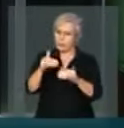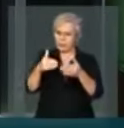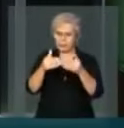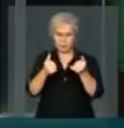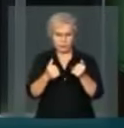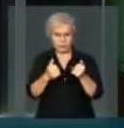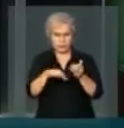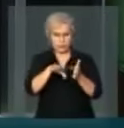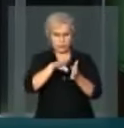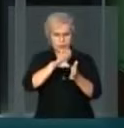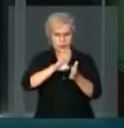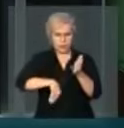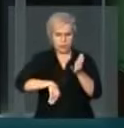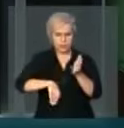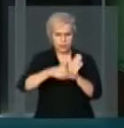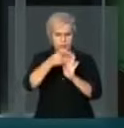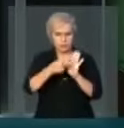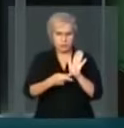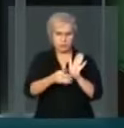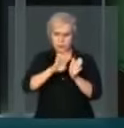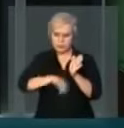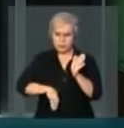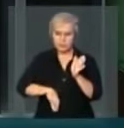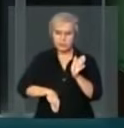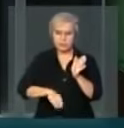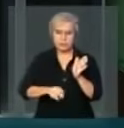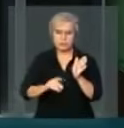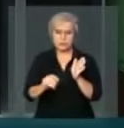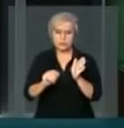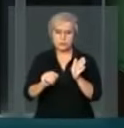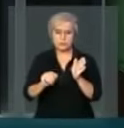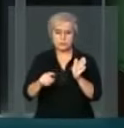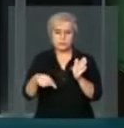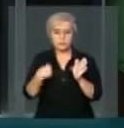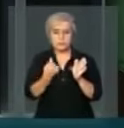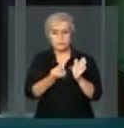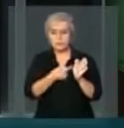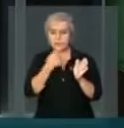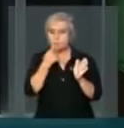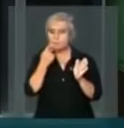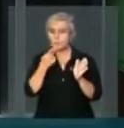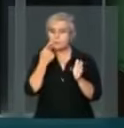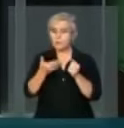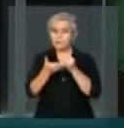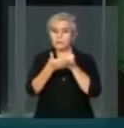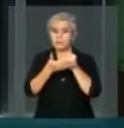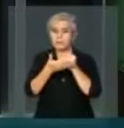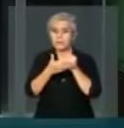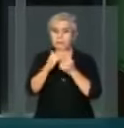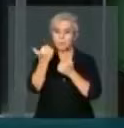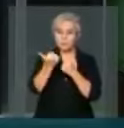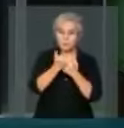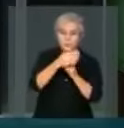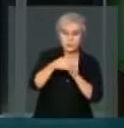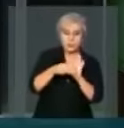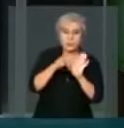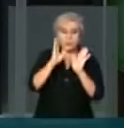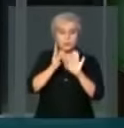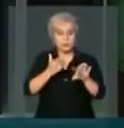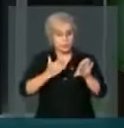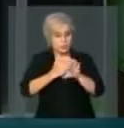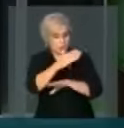retirar, pela retirada do projeto, nós estávamos nos posicionando baseado no substitutivo já